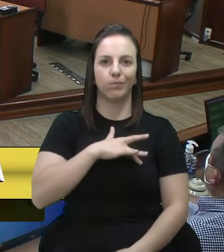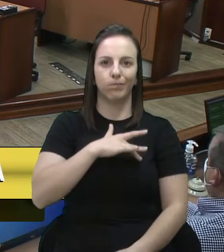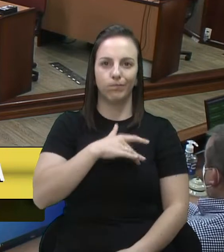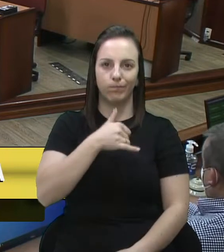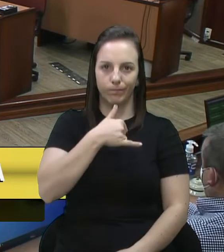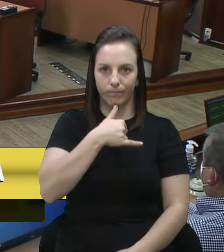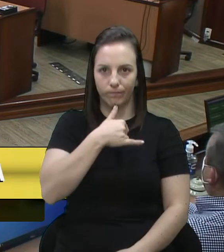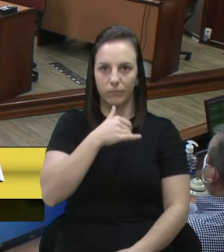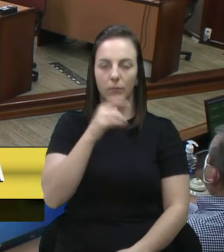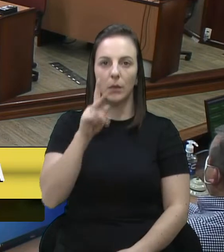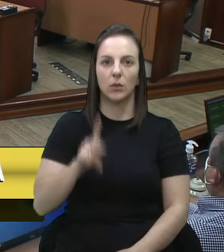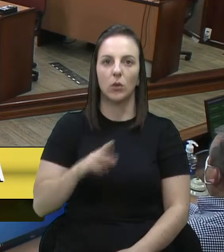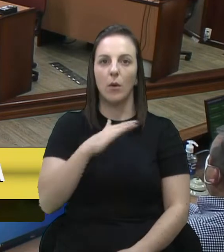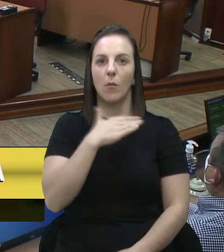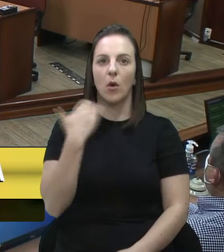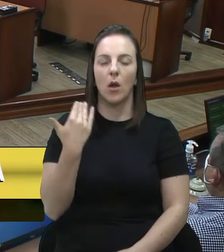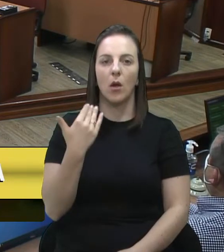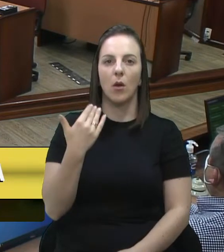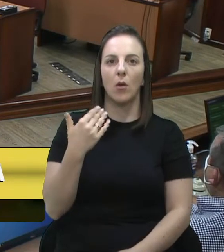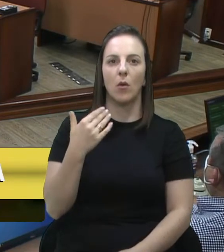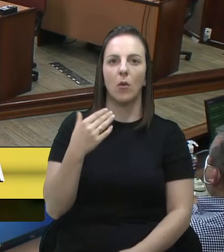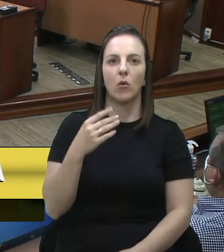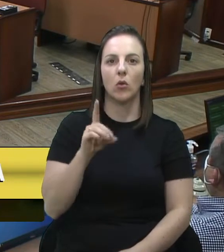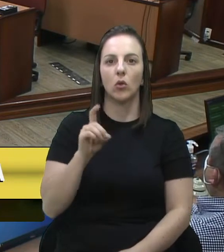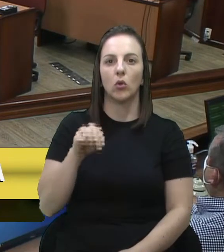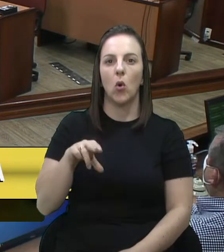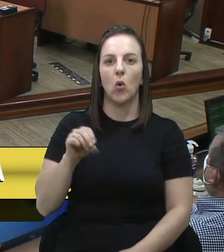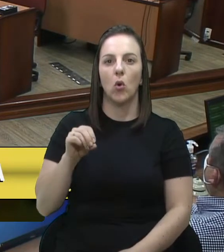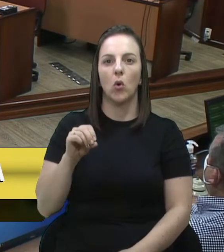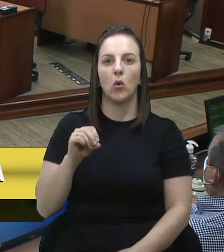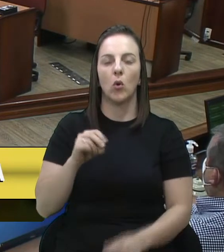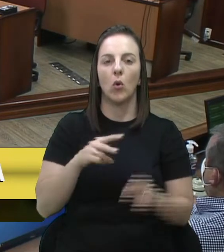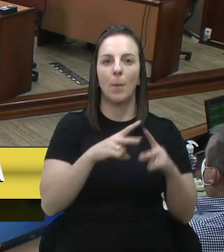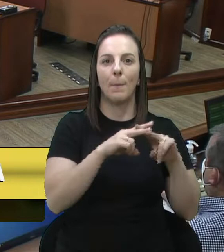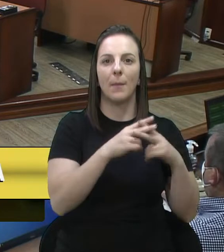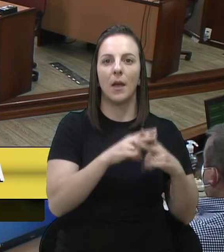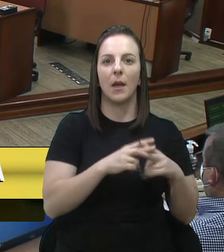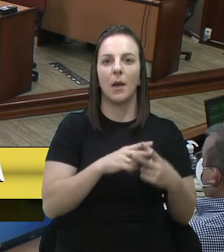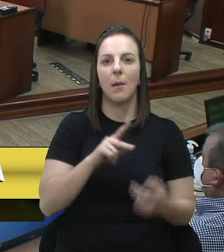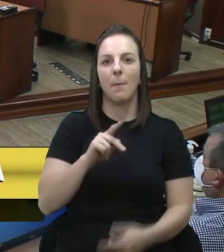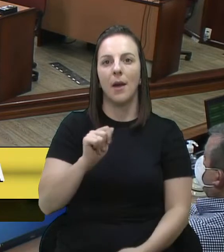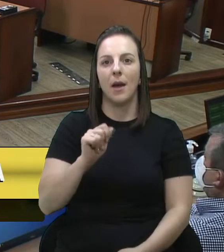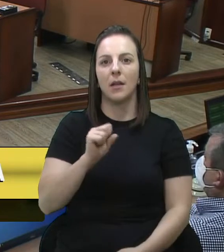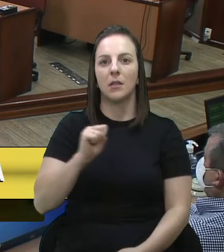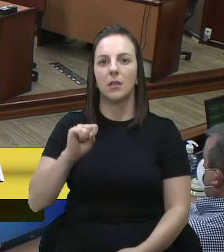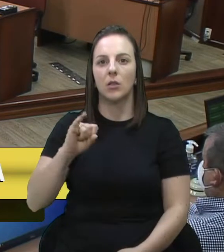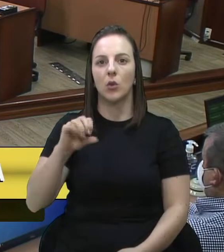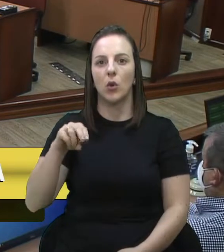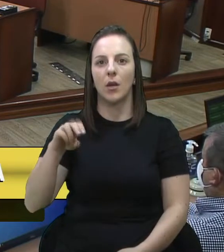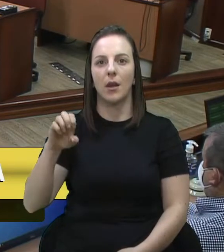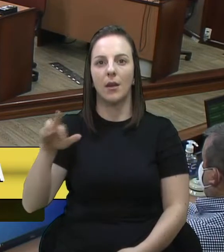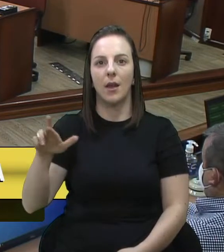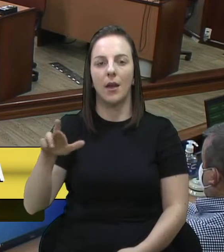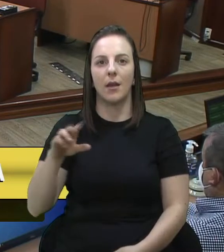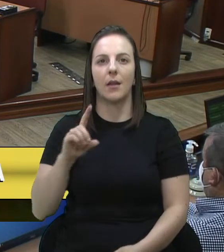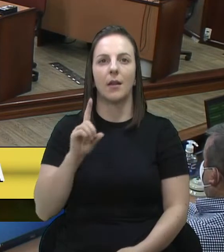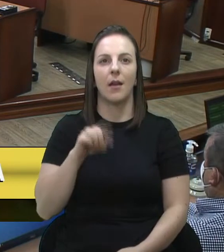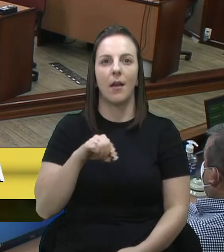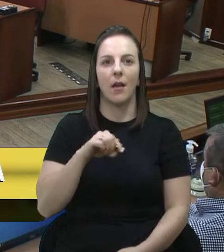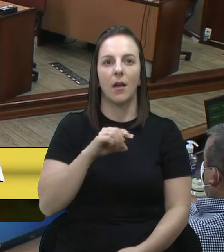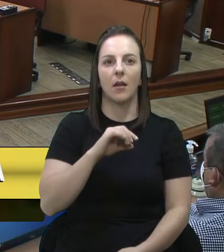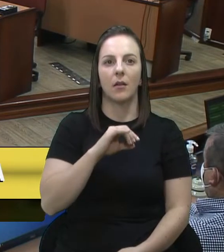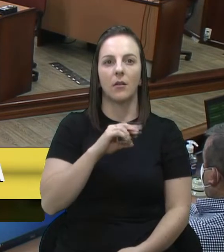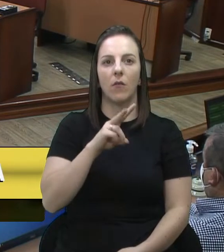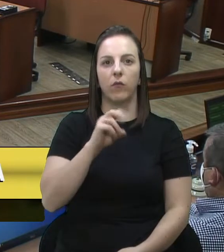amigo da mecânica Pacioner, o senhor Valnei Jorge Rolas, pai do João Vitor e Valnei